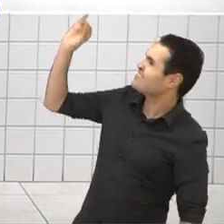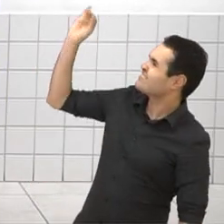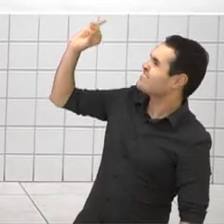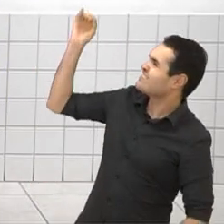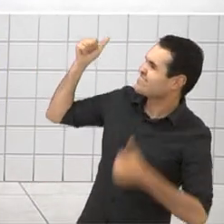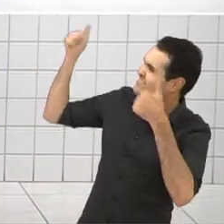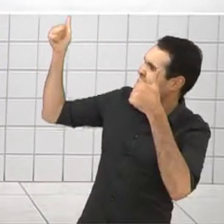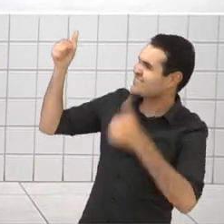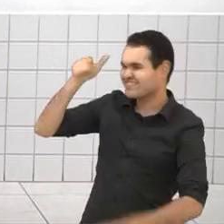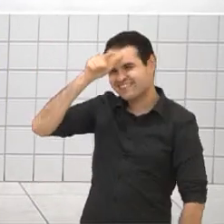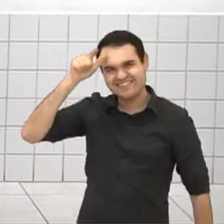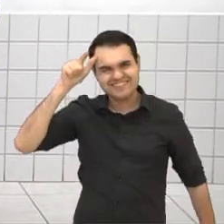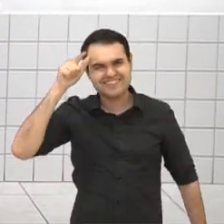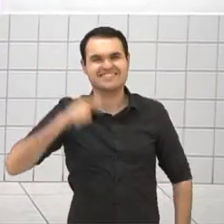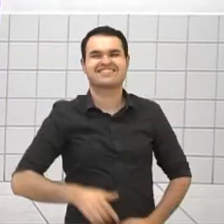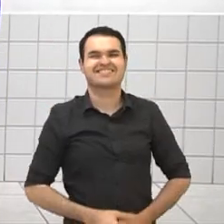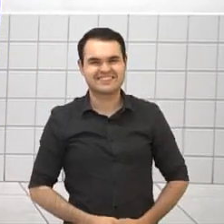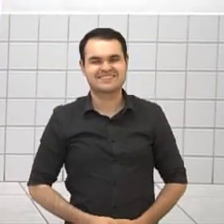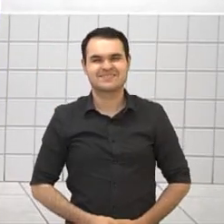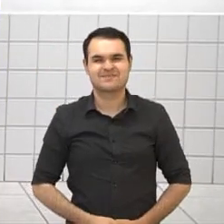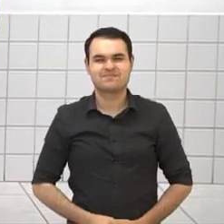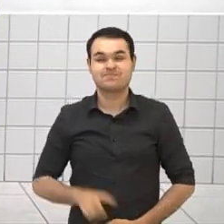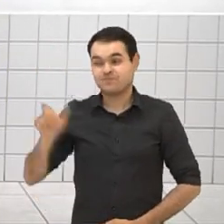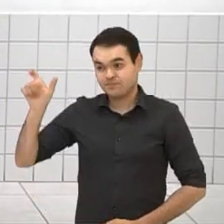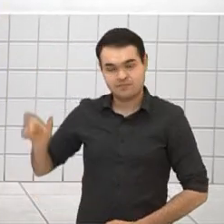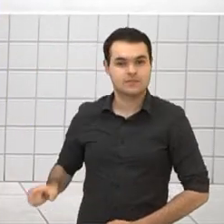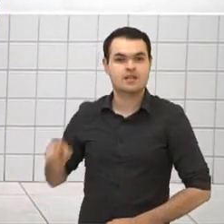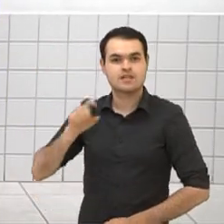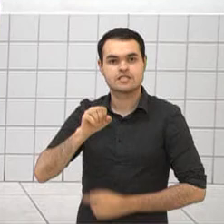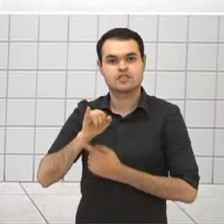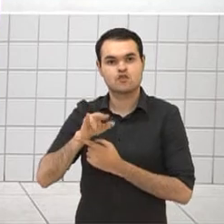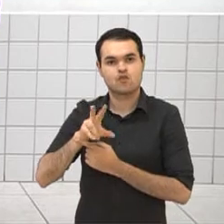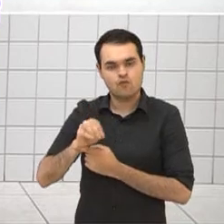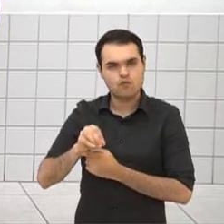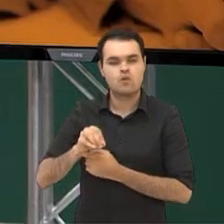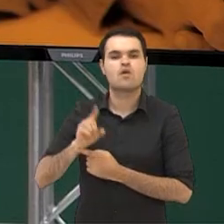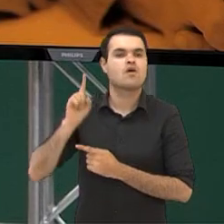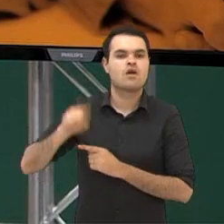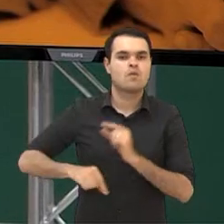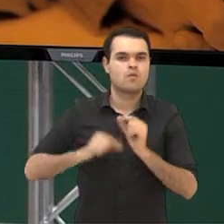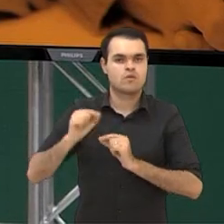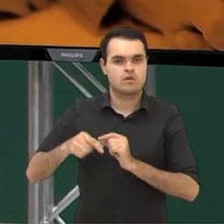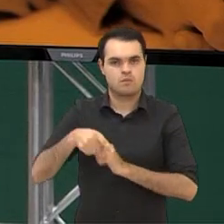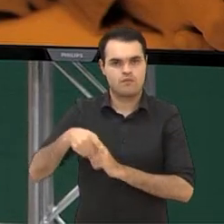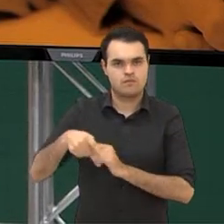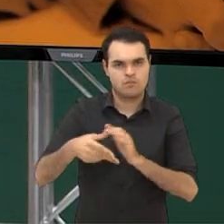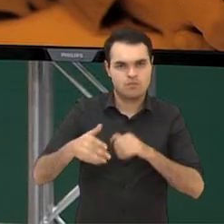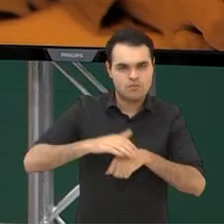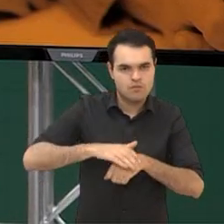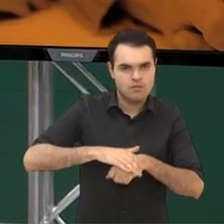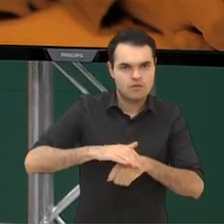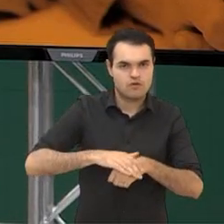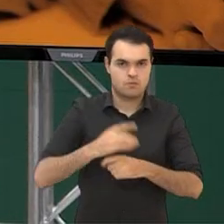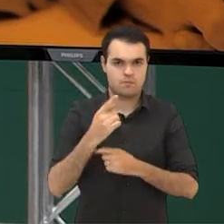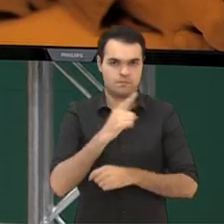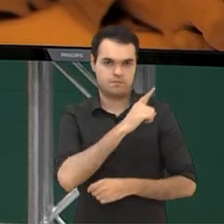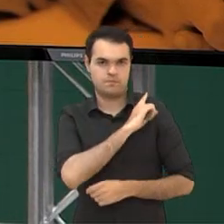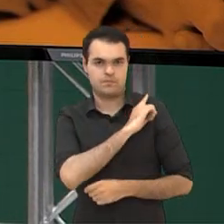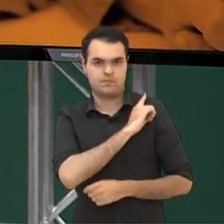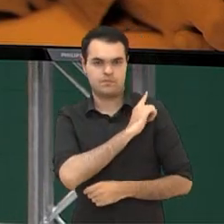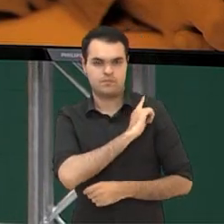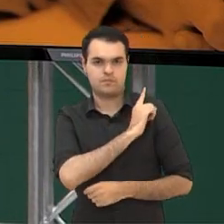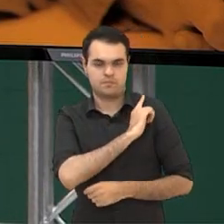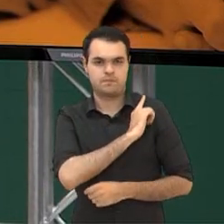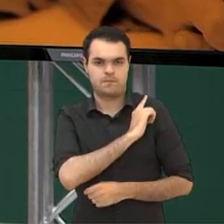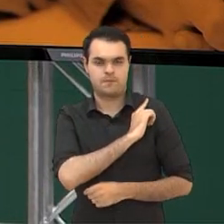Luiz! Pessoal, o professor Silvio é professor do ensino, do primeiro ano, da primeira série do ensino